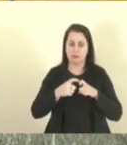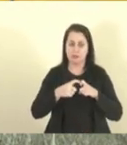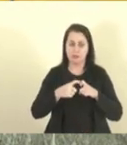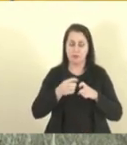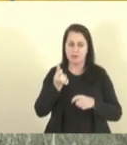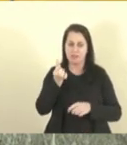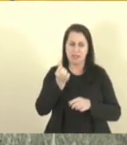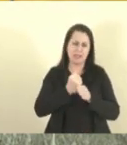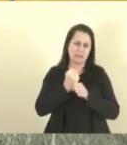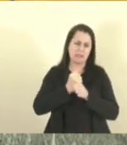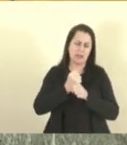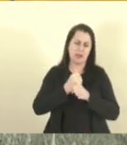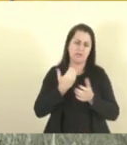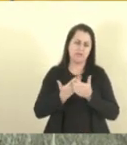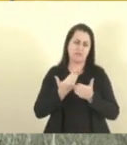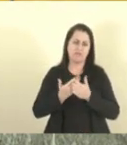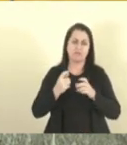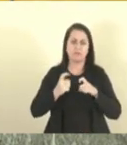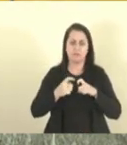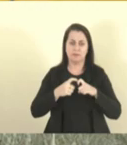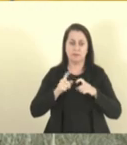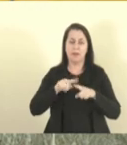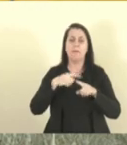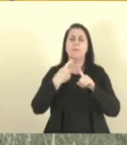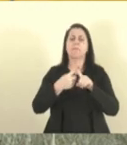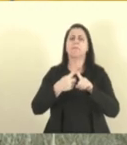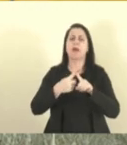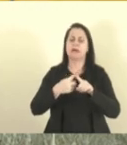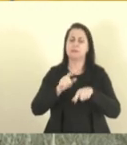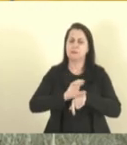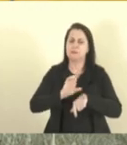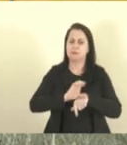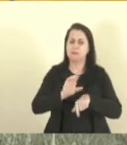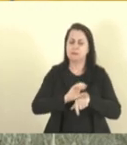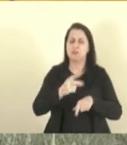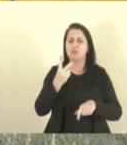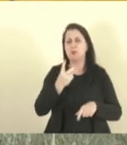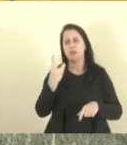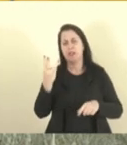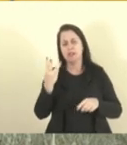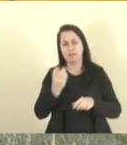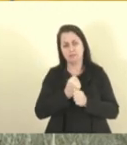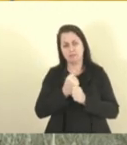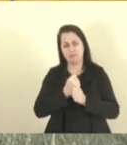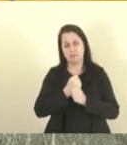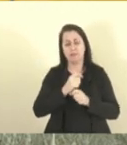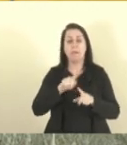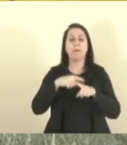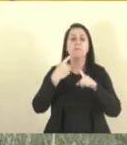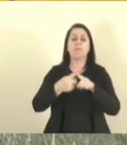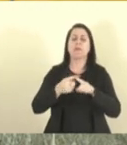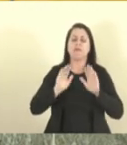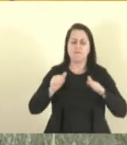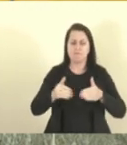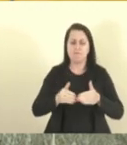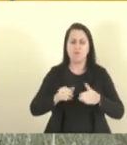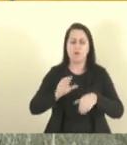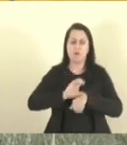anos de medicina, mais residência, dois a três anos, mais especialização,